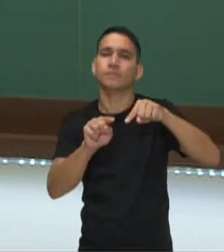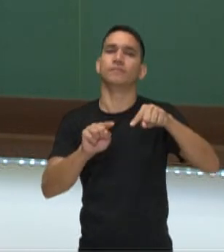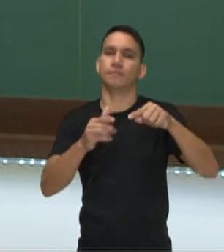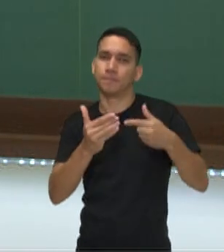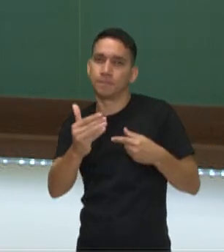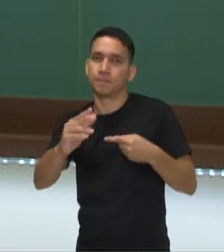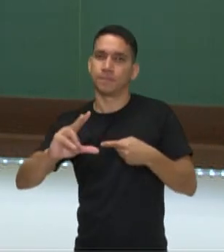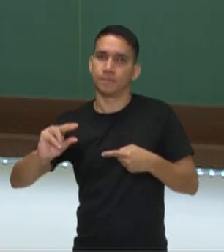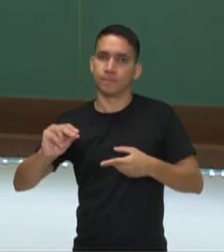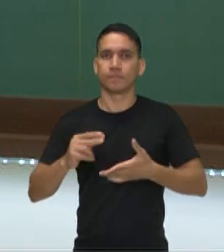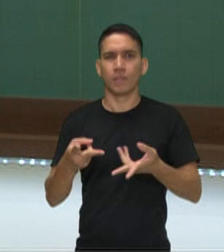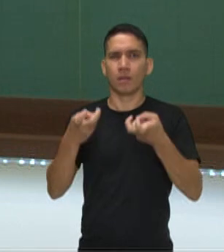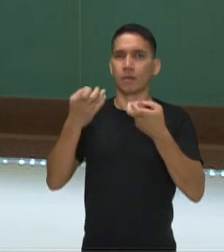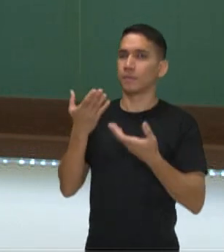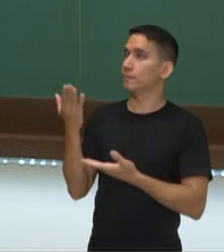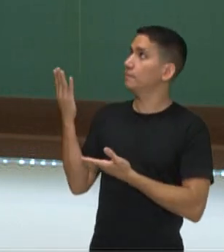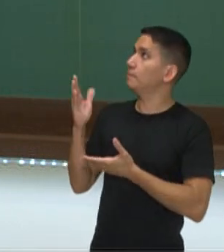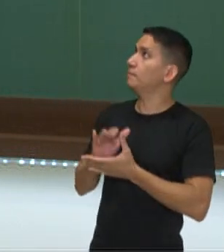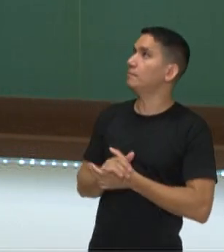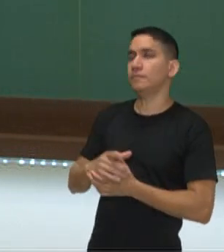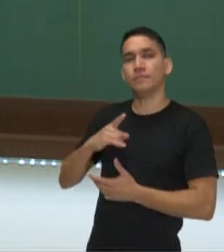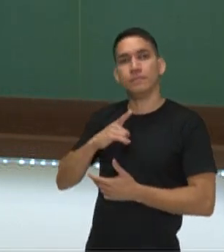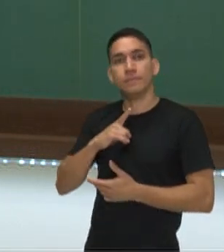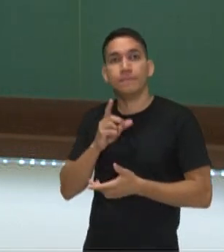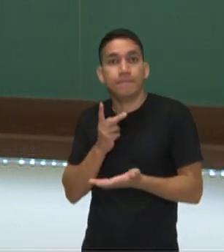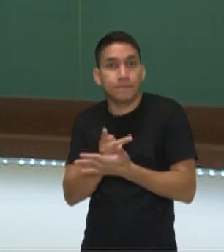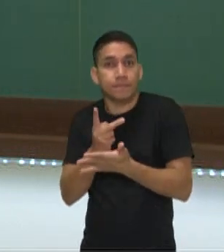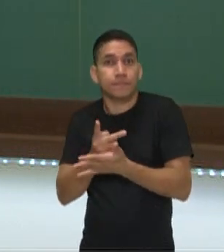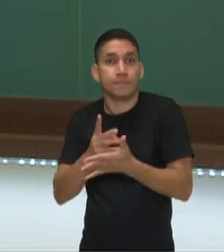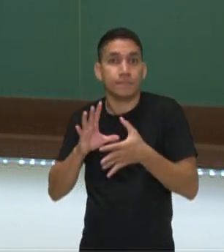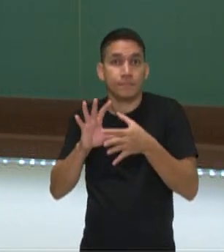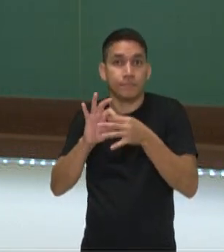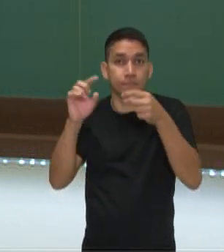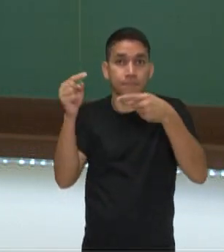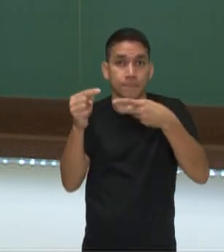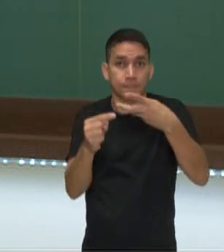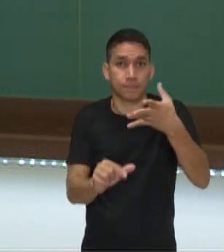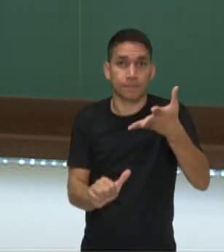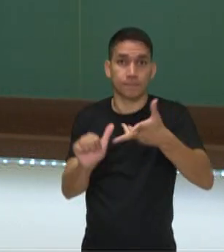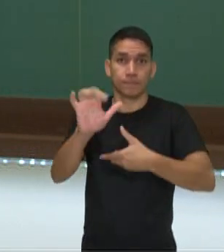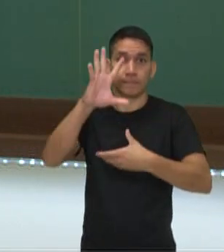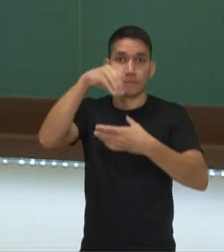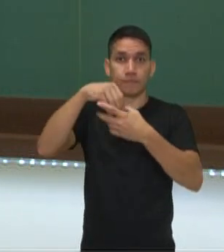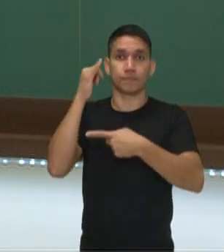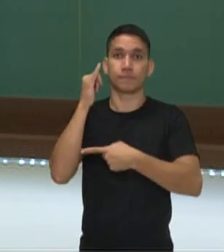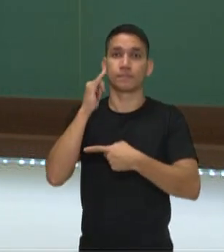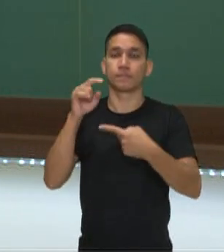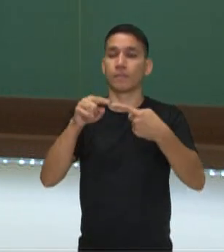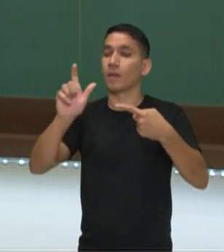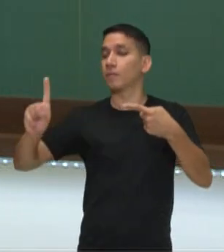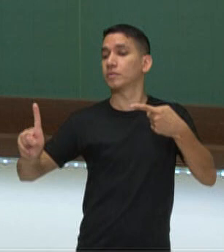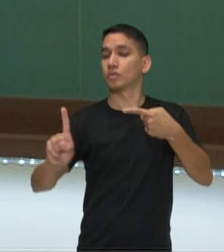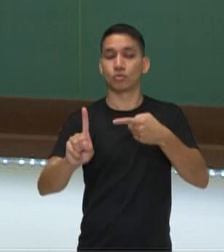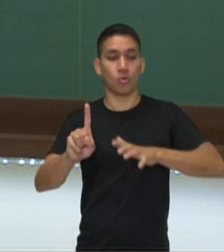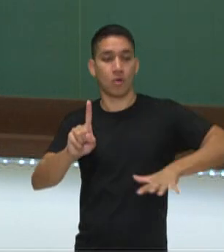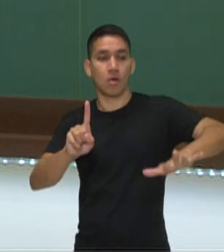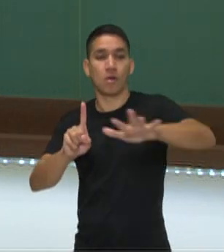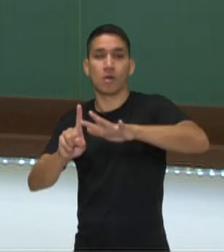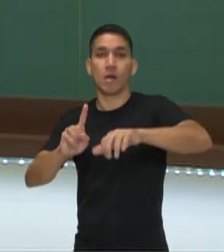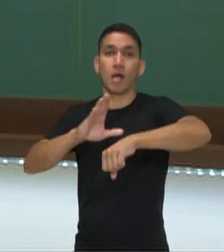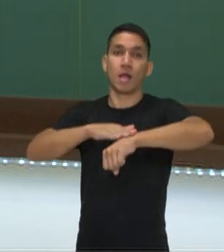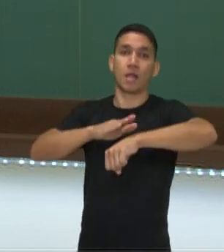Então, observando aqui, eu tenho sempre os constituintes do conto, personagens, espaço,